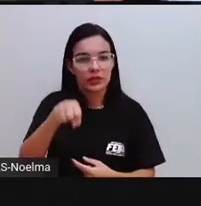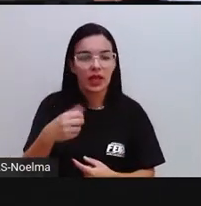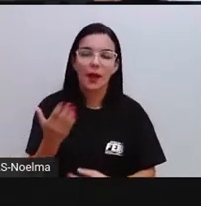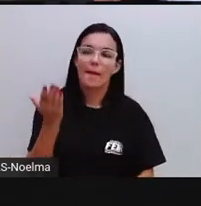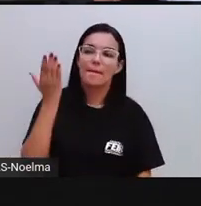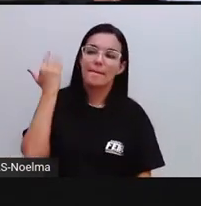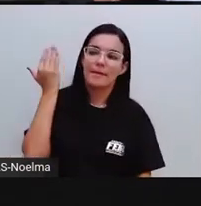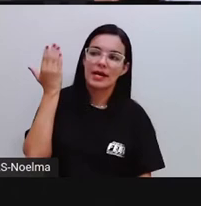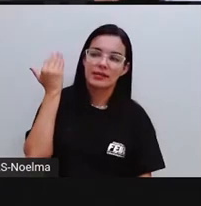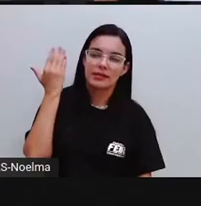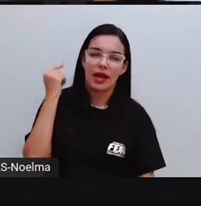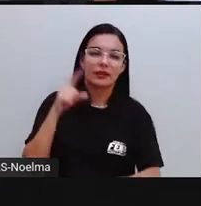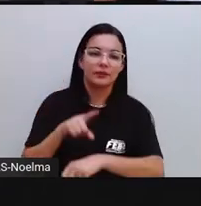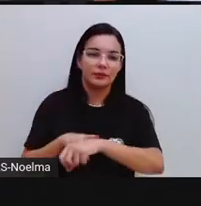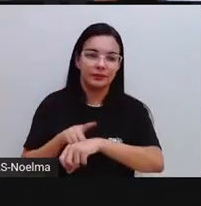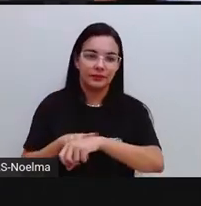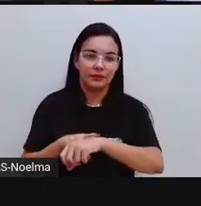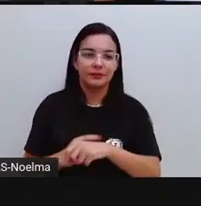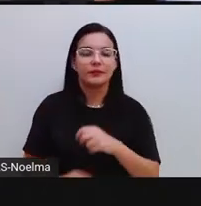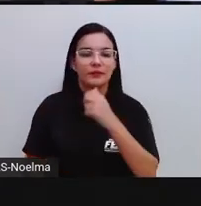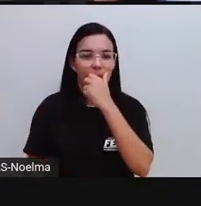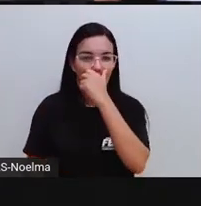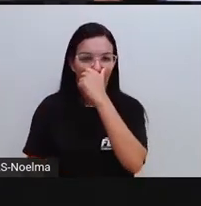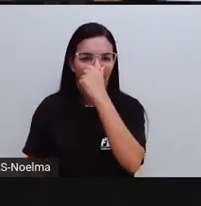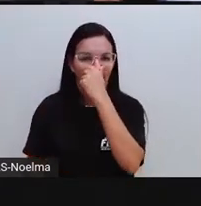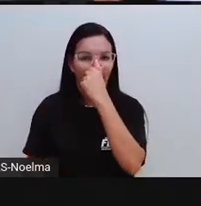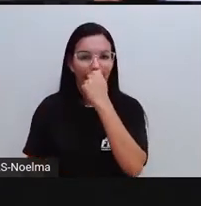está no tempo passado.